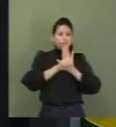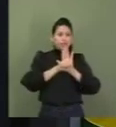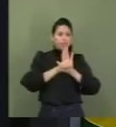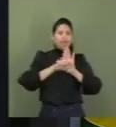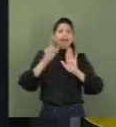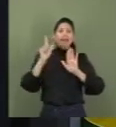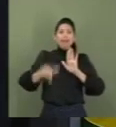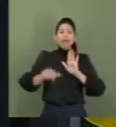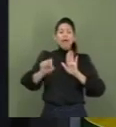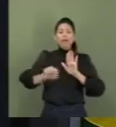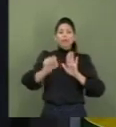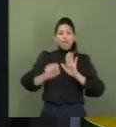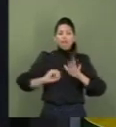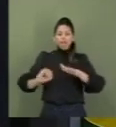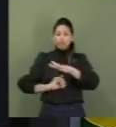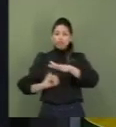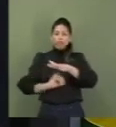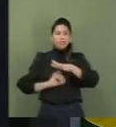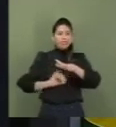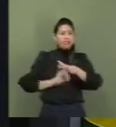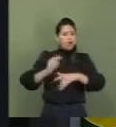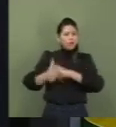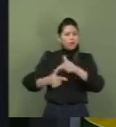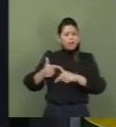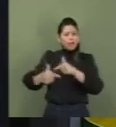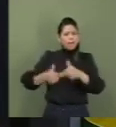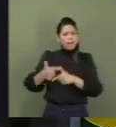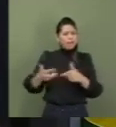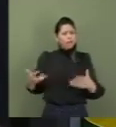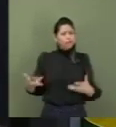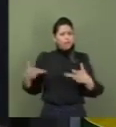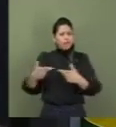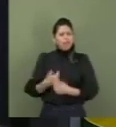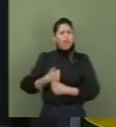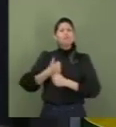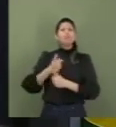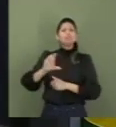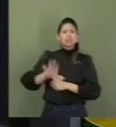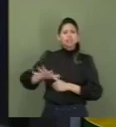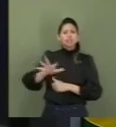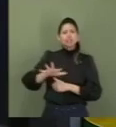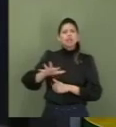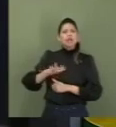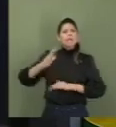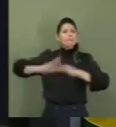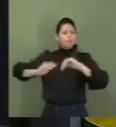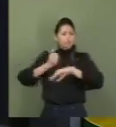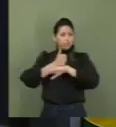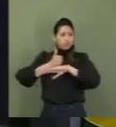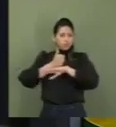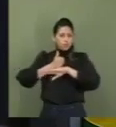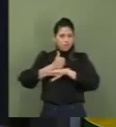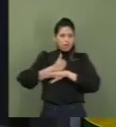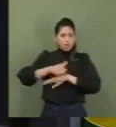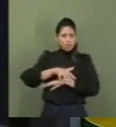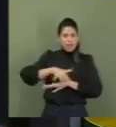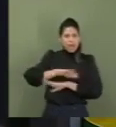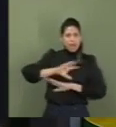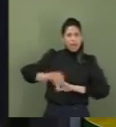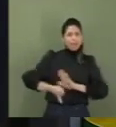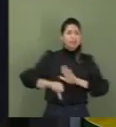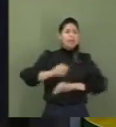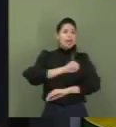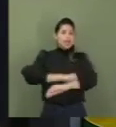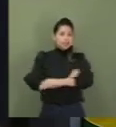instituições que mais fazem o trabalho de qualificação profissional desse setor, especialmente o SENAC. E